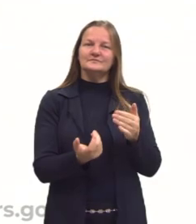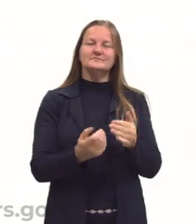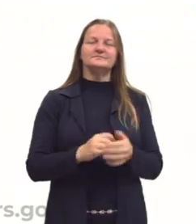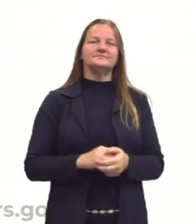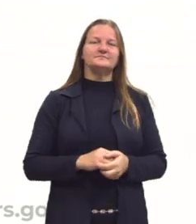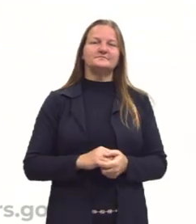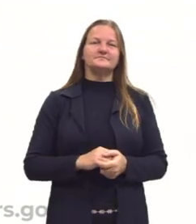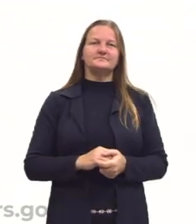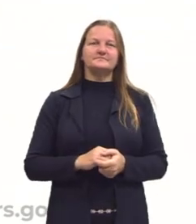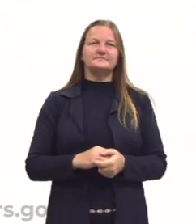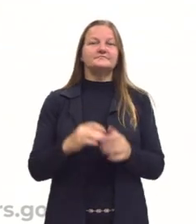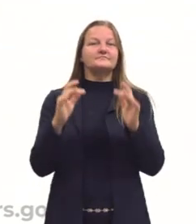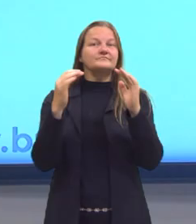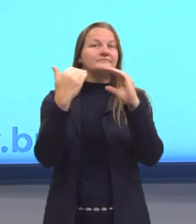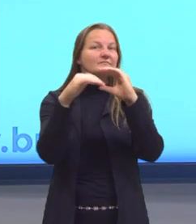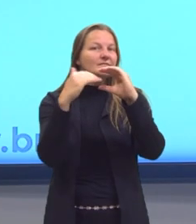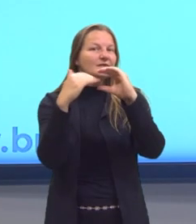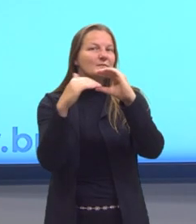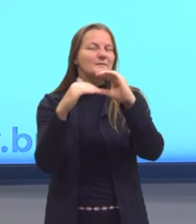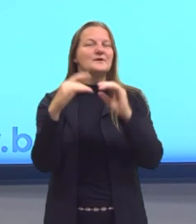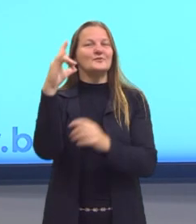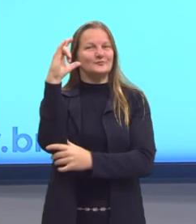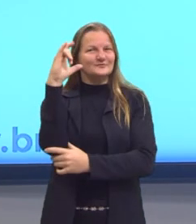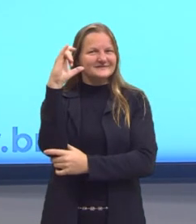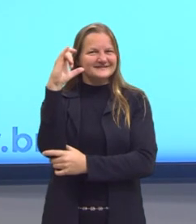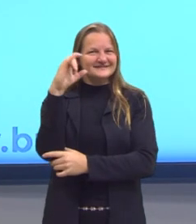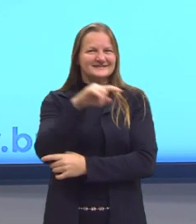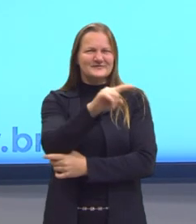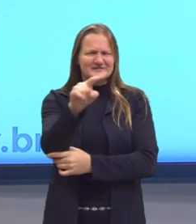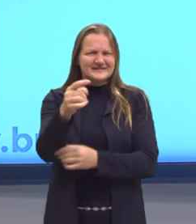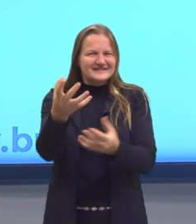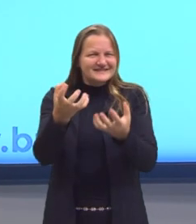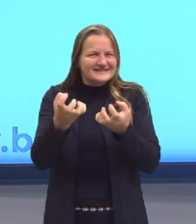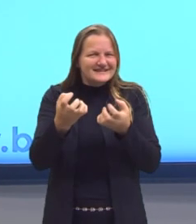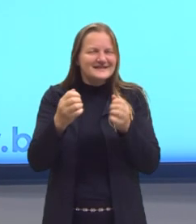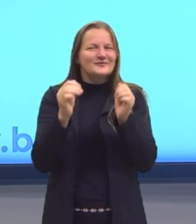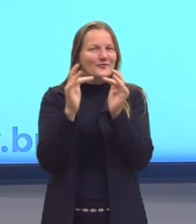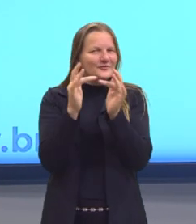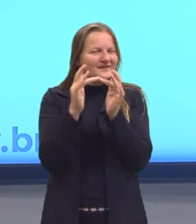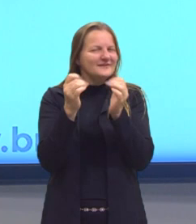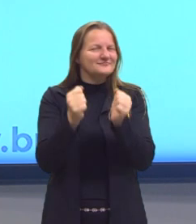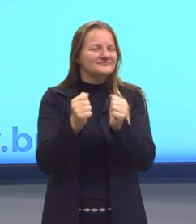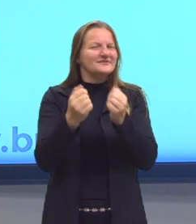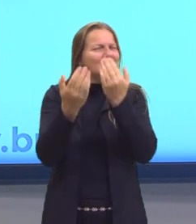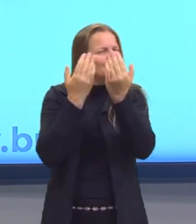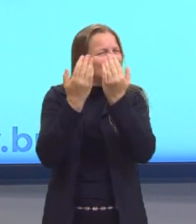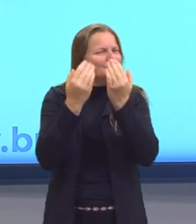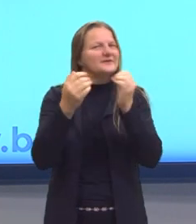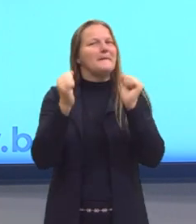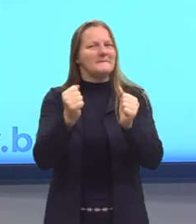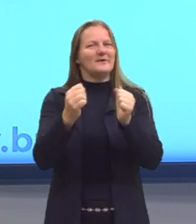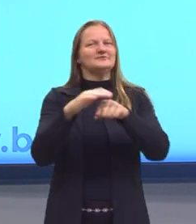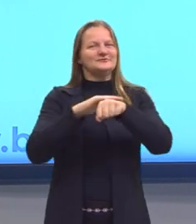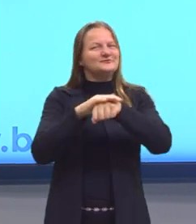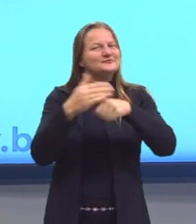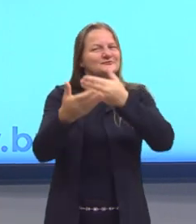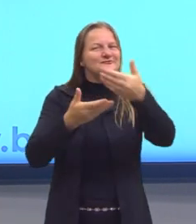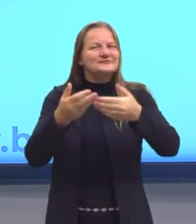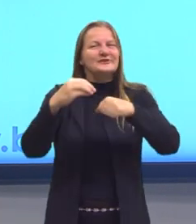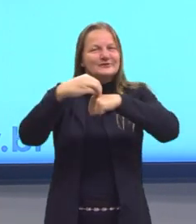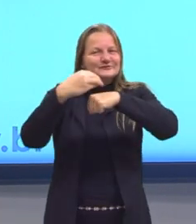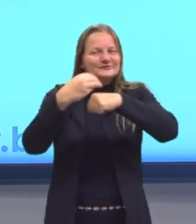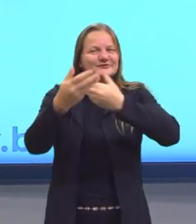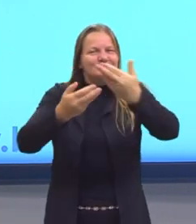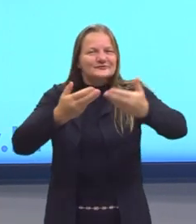meu e-mail, meu Instagram, se vocês quiserem entrar em contato, tirar alguma dúvida, mandar alguma dica, uma